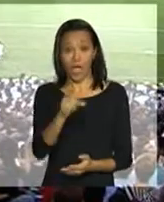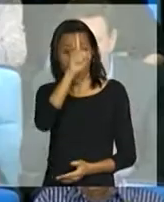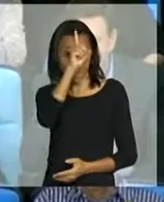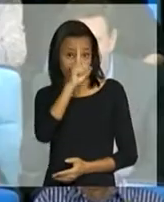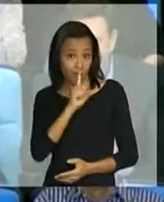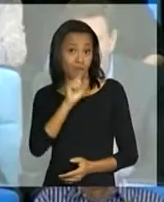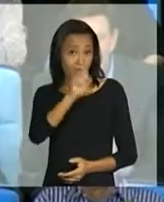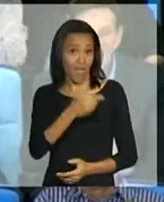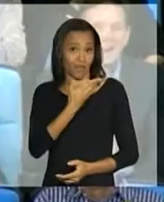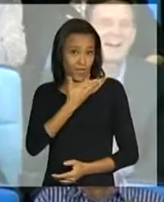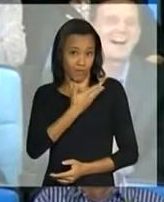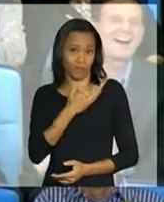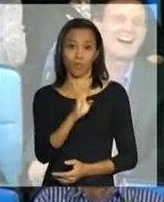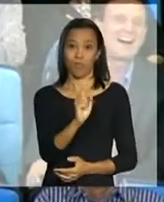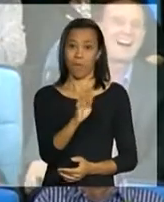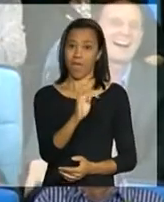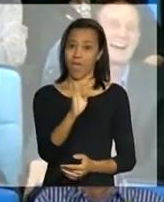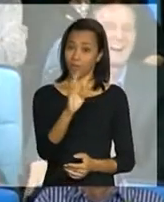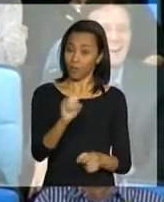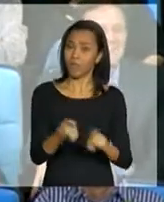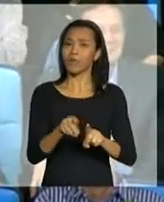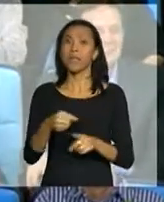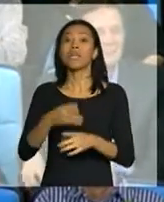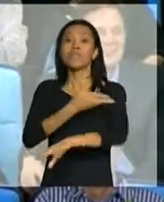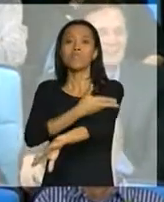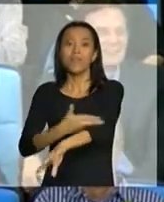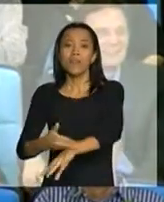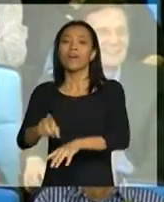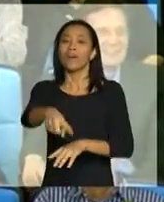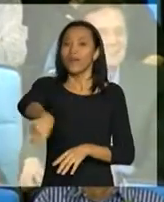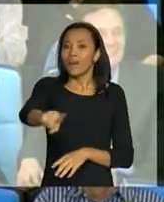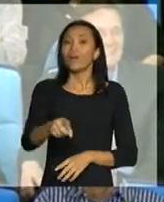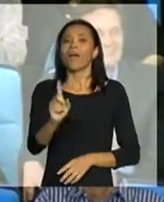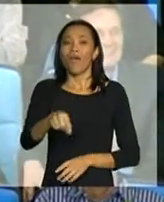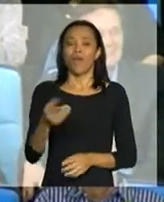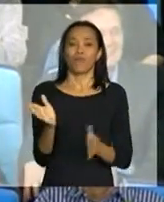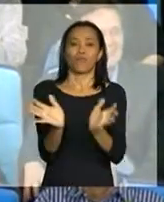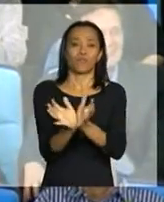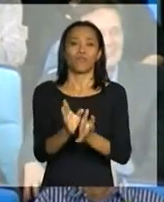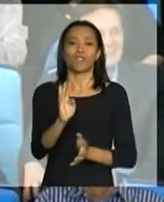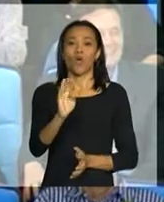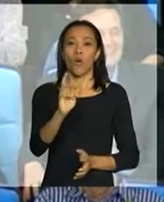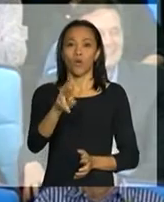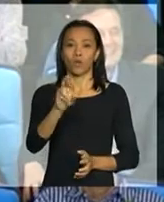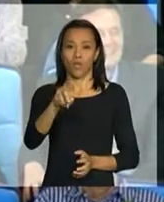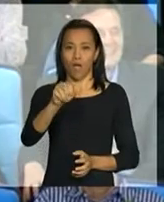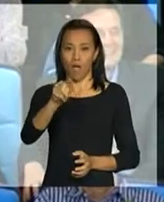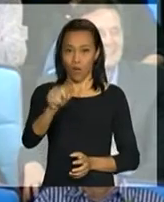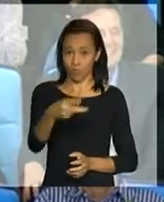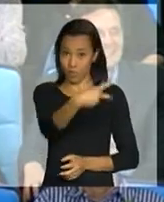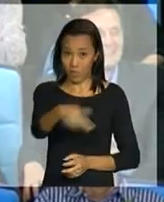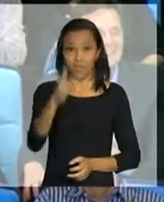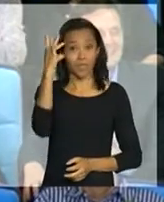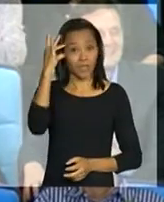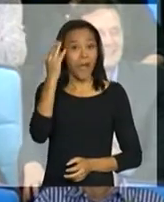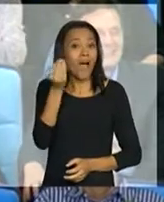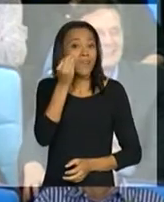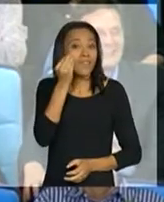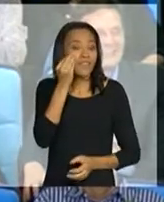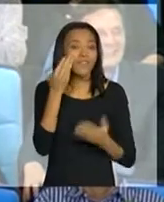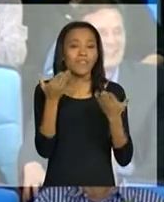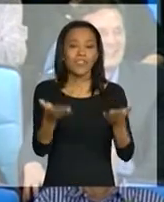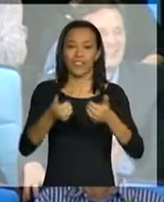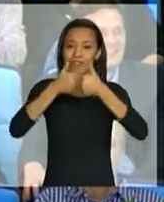time dos amigos do Bebeto e em branco o time do Ronaldo. presidenta Dilma Rousseff assiste a essa partida